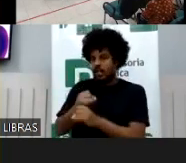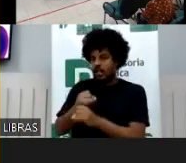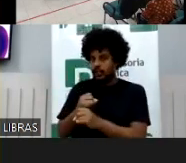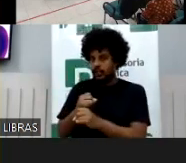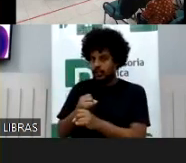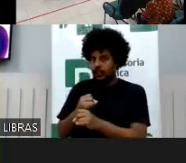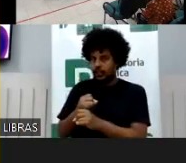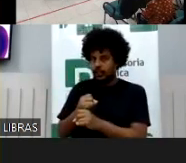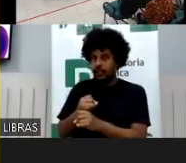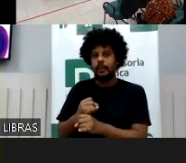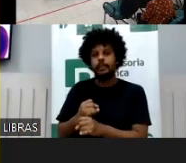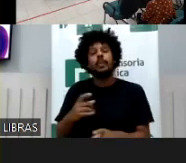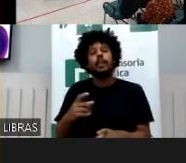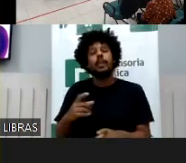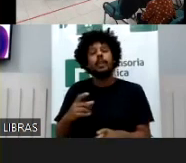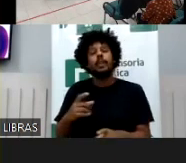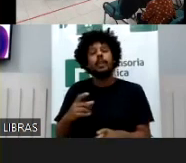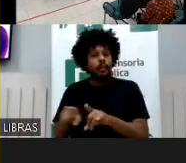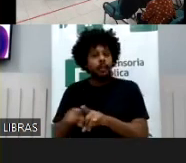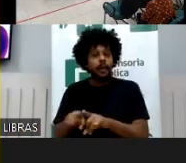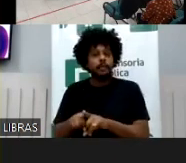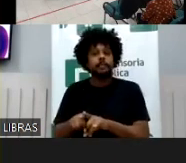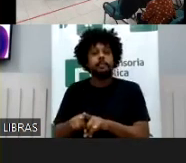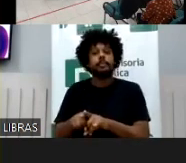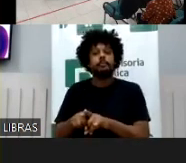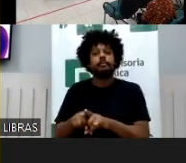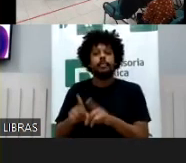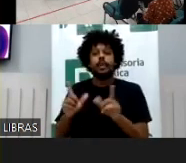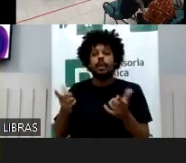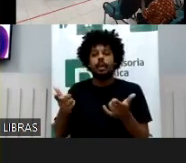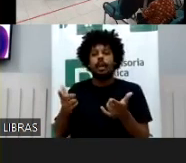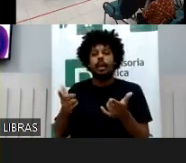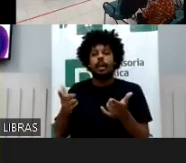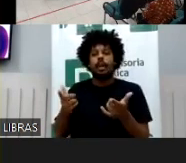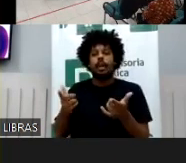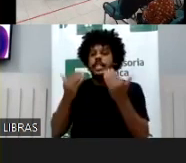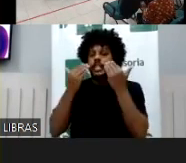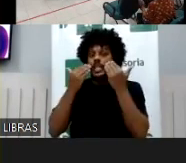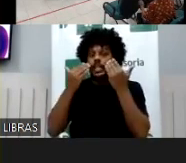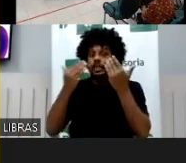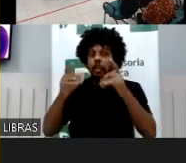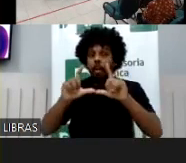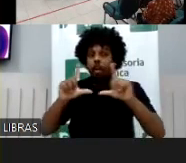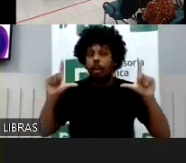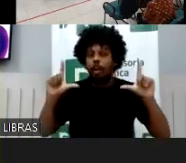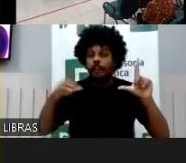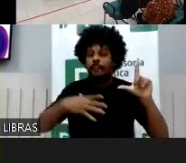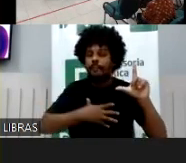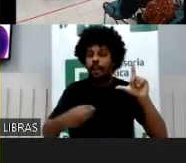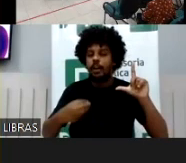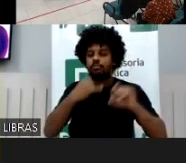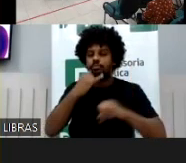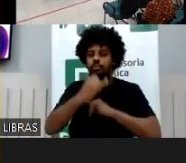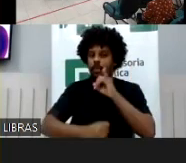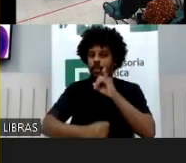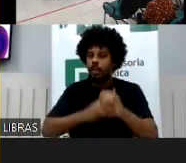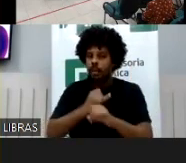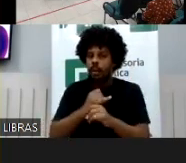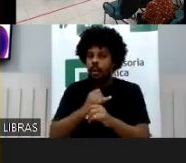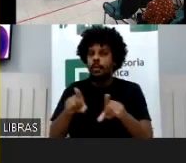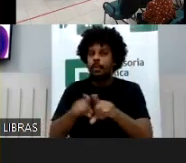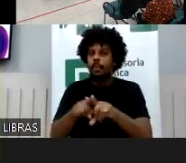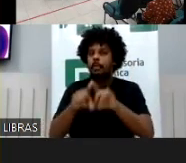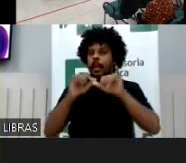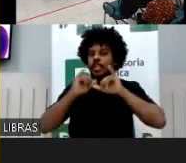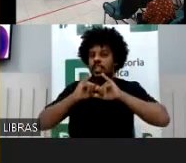Praticar atos contrários à moral e aos bons costumes, expor excessivamente os filhos na internet, divulgar a